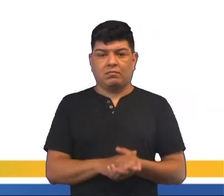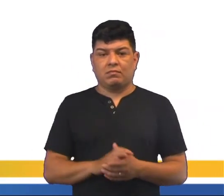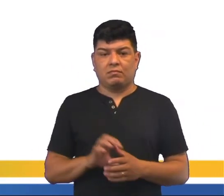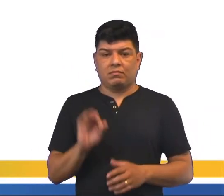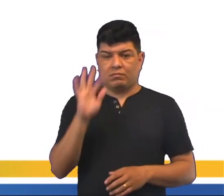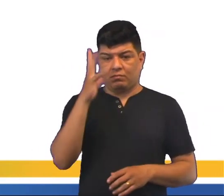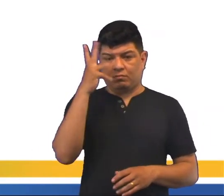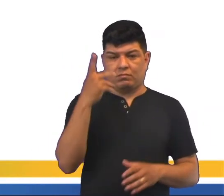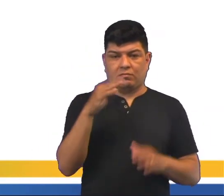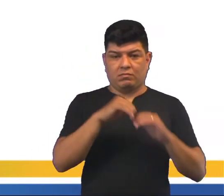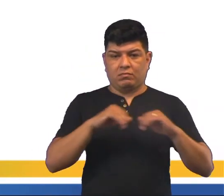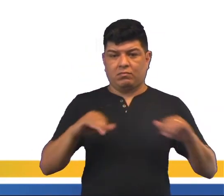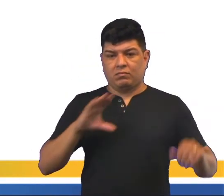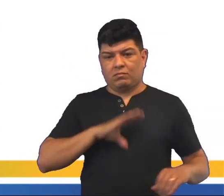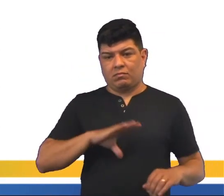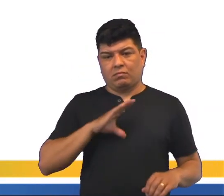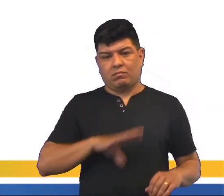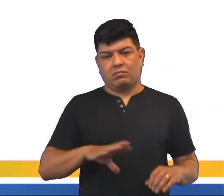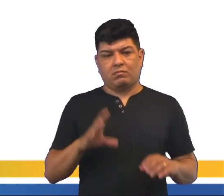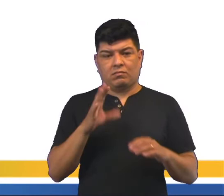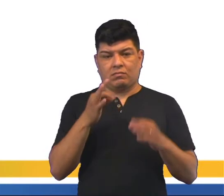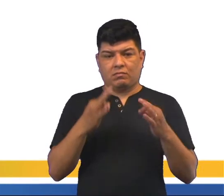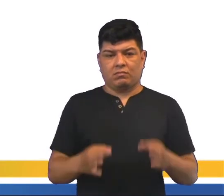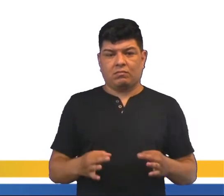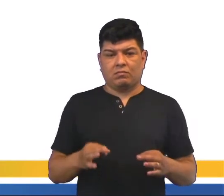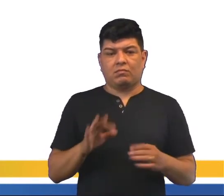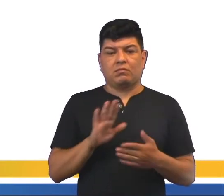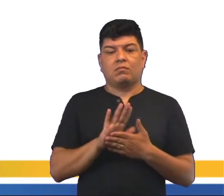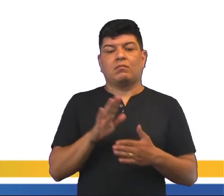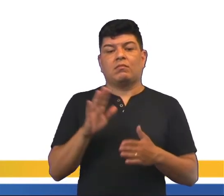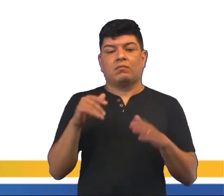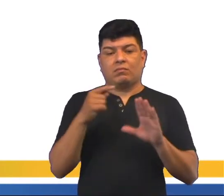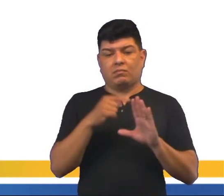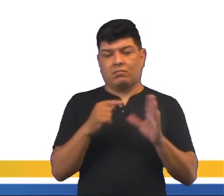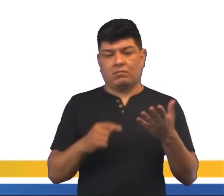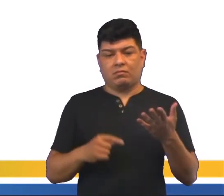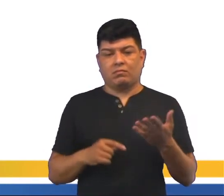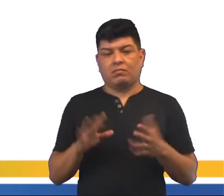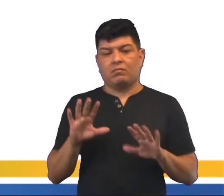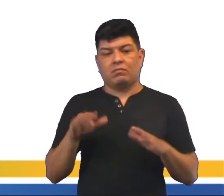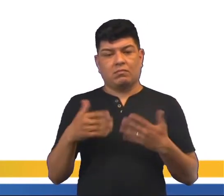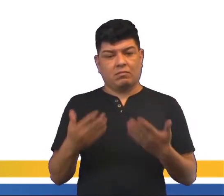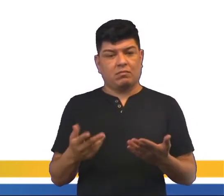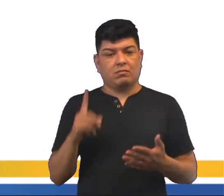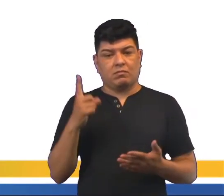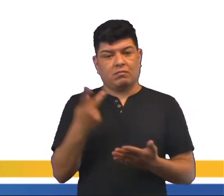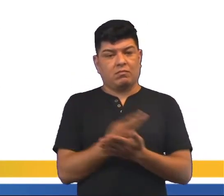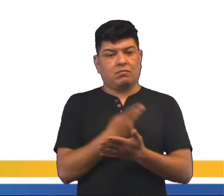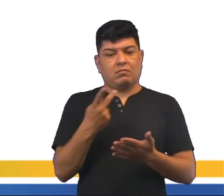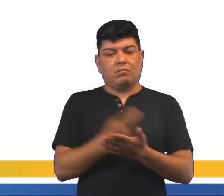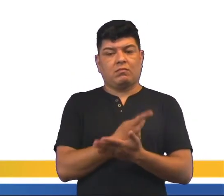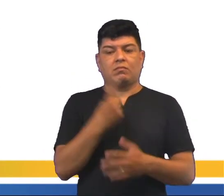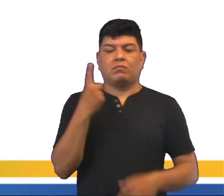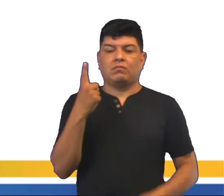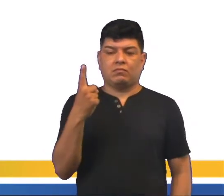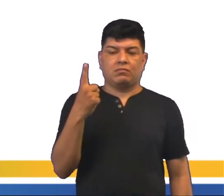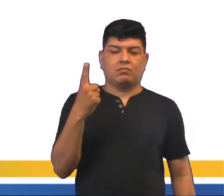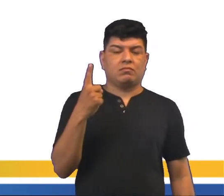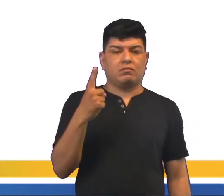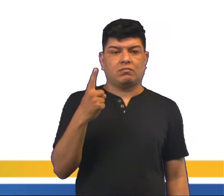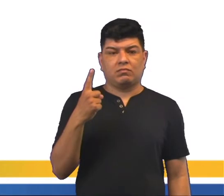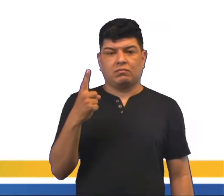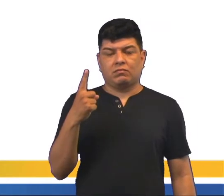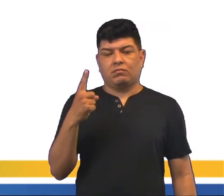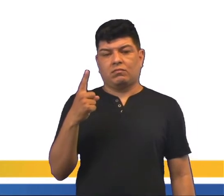fenômeno da segregação urbana, estão corretas as afirmativas abaixo, exceto. Quando diz exceto, quer dizer, qual a